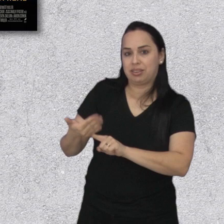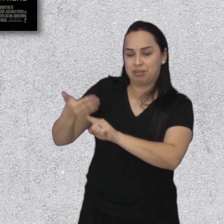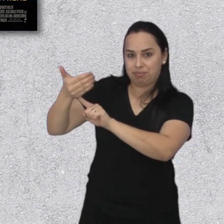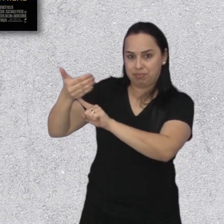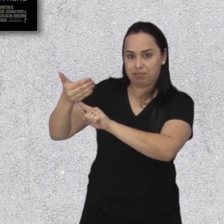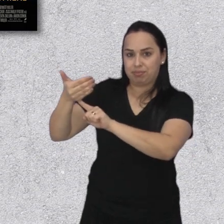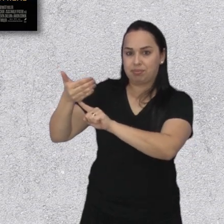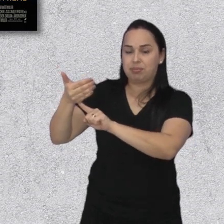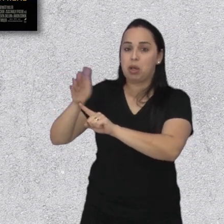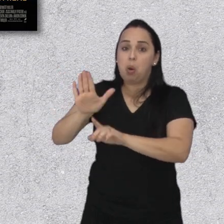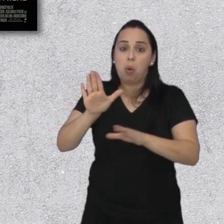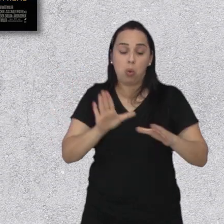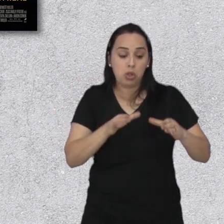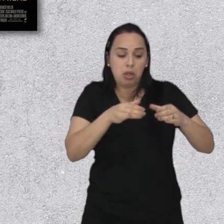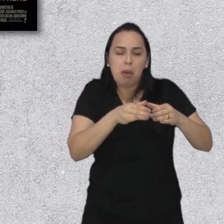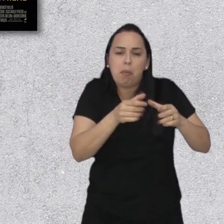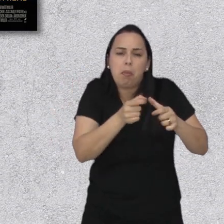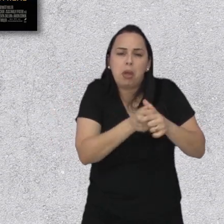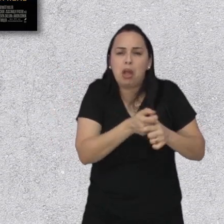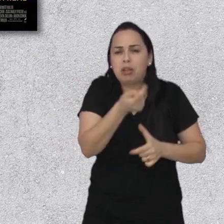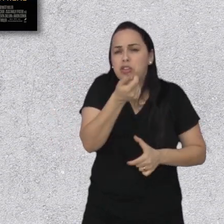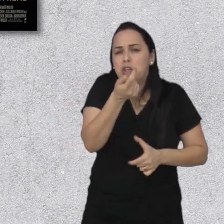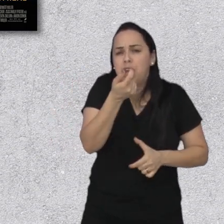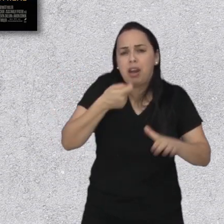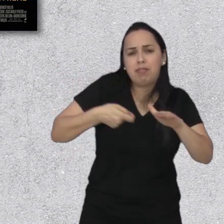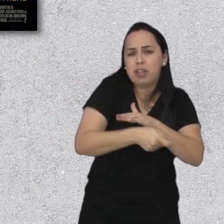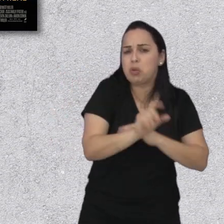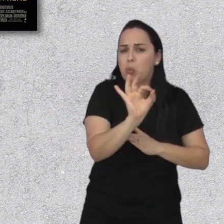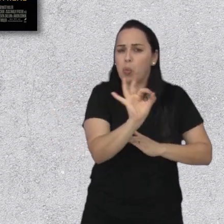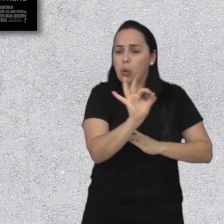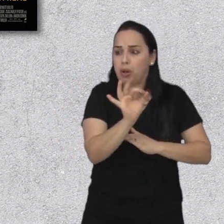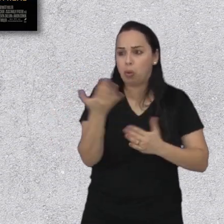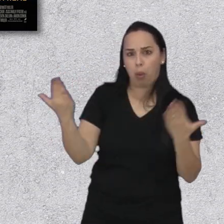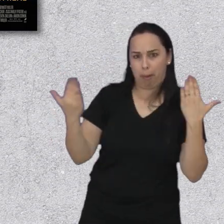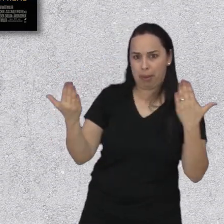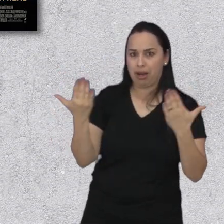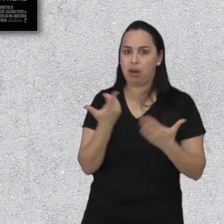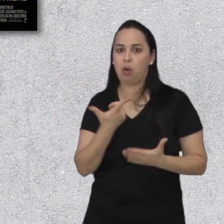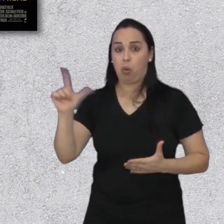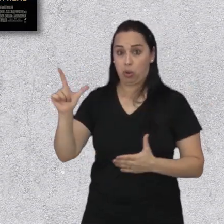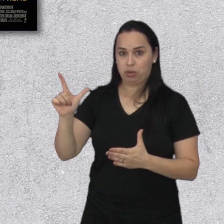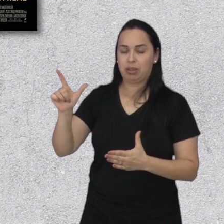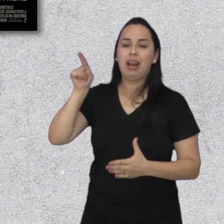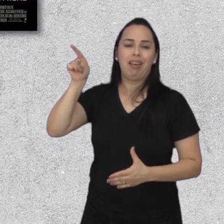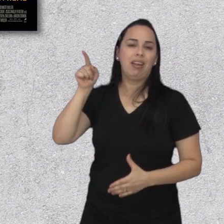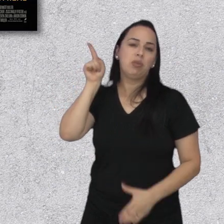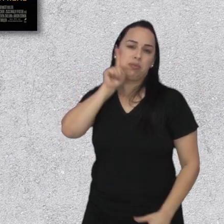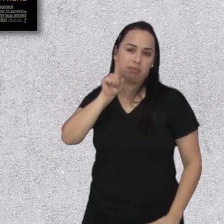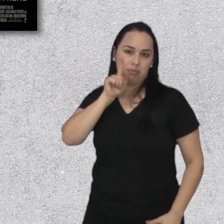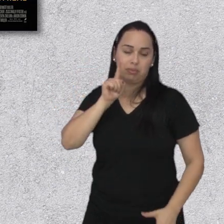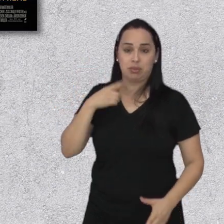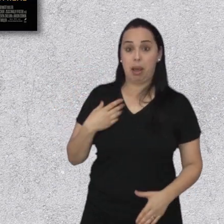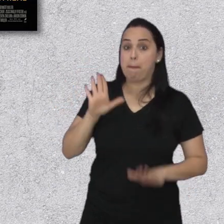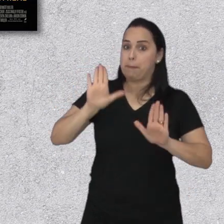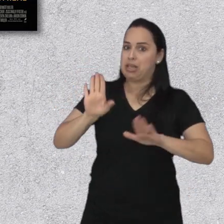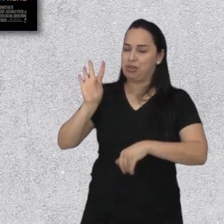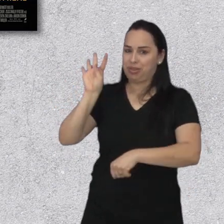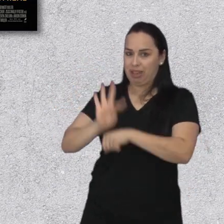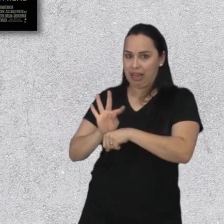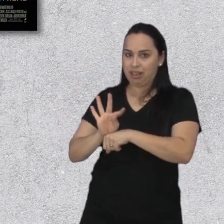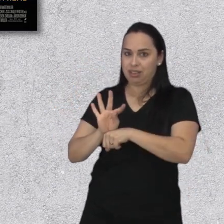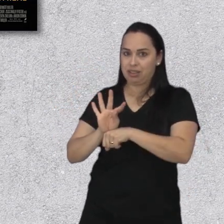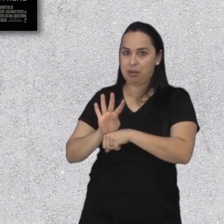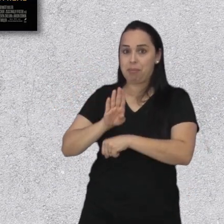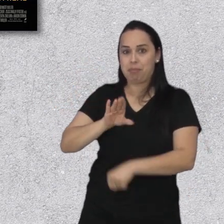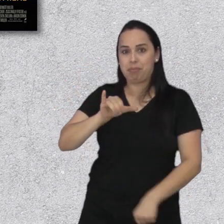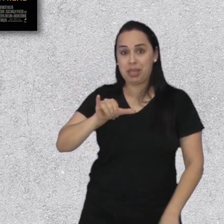Athletics era um time pequeno e quase sem dinheiro quando comparado a outras equipes da liga americana. O técnico Billy Beane